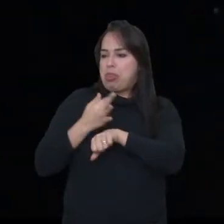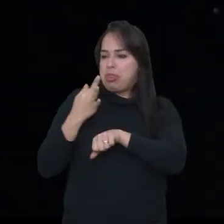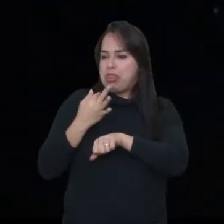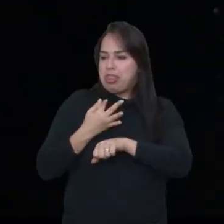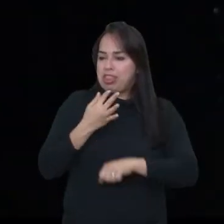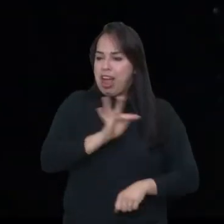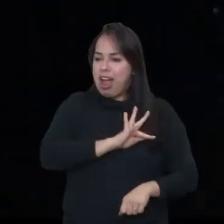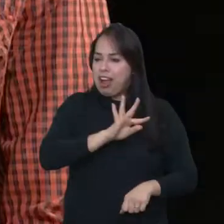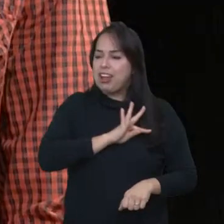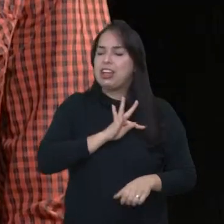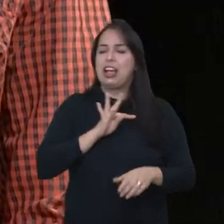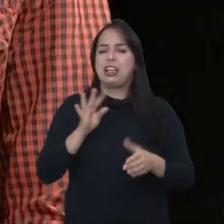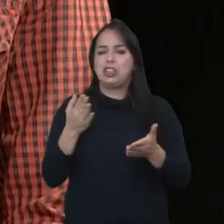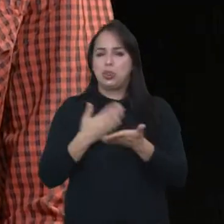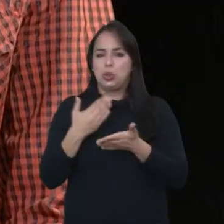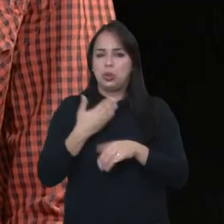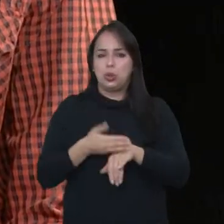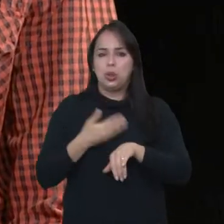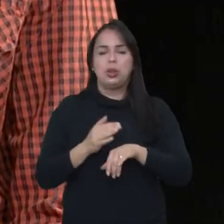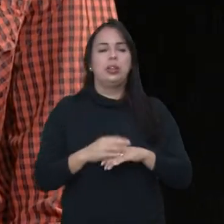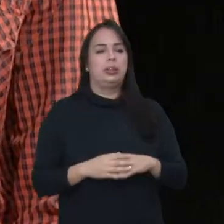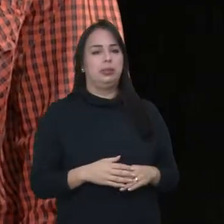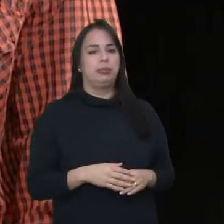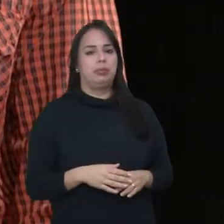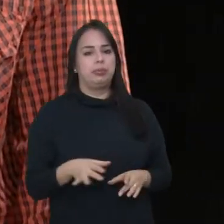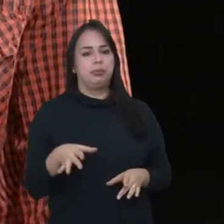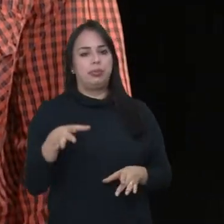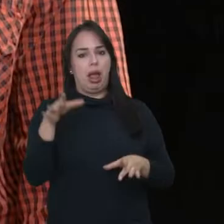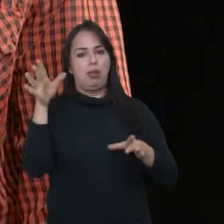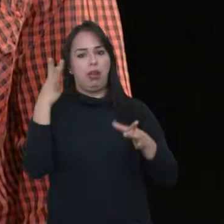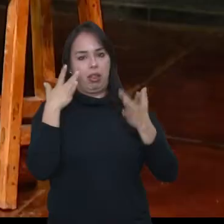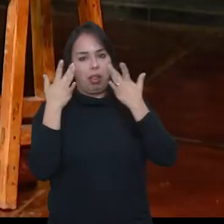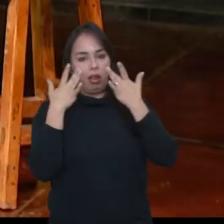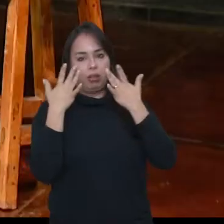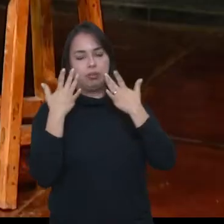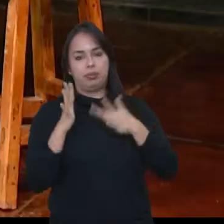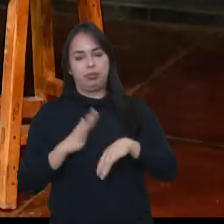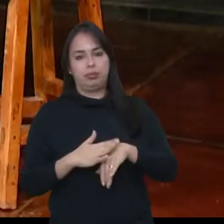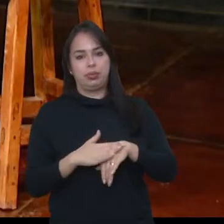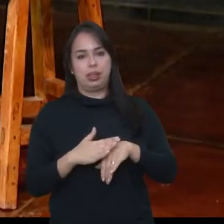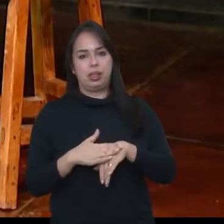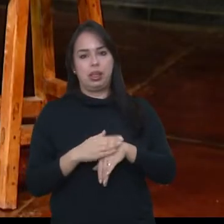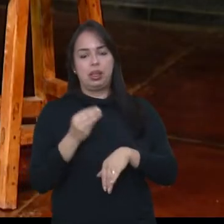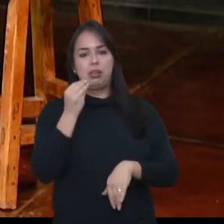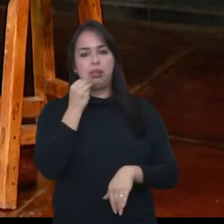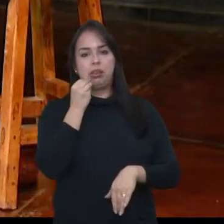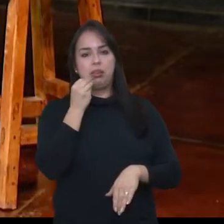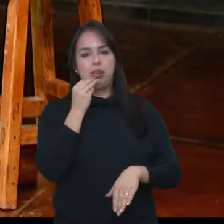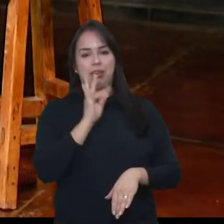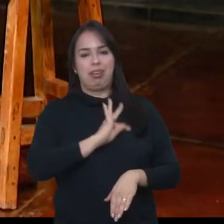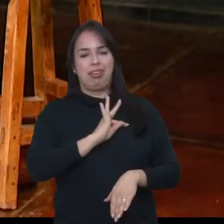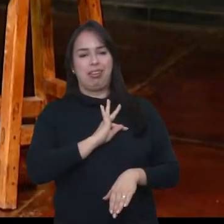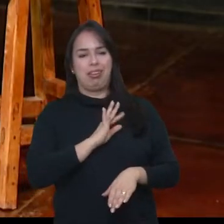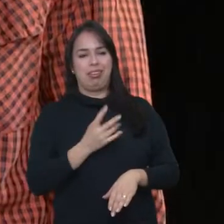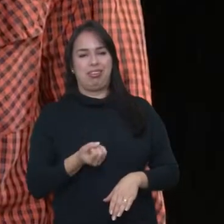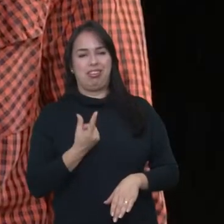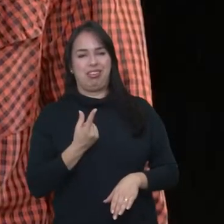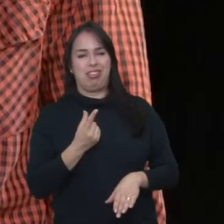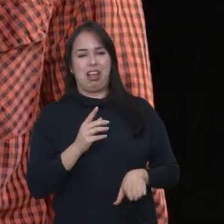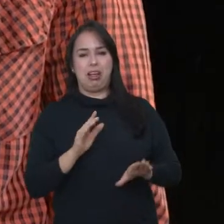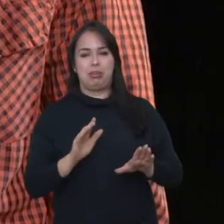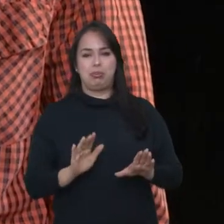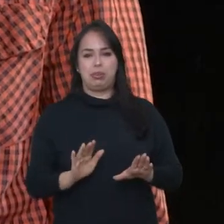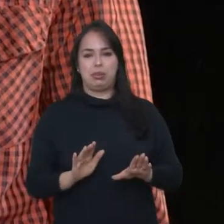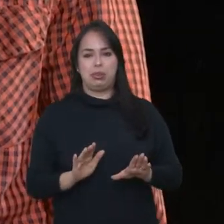estudou? Eu faço teatro, né? E quando eu tento usar muita técnica, eu acho que fica meio esquisito. Então,